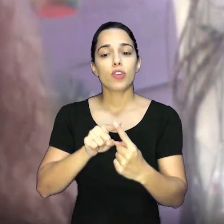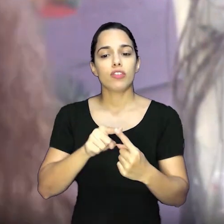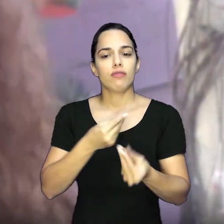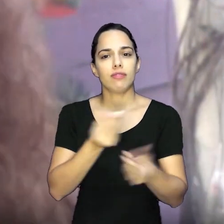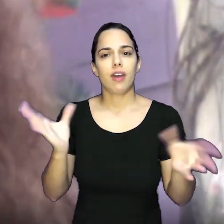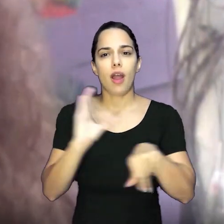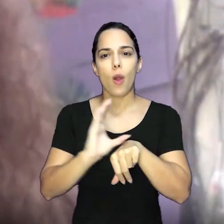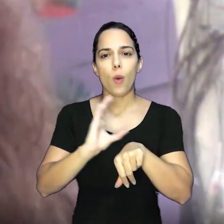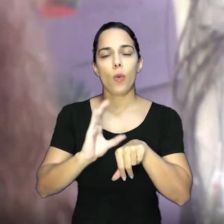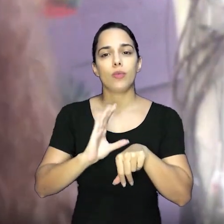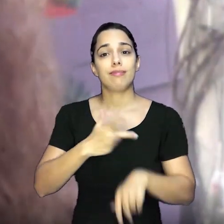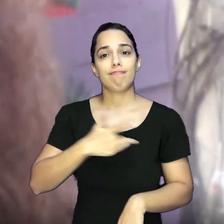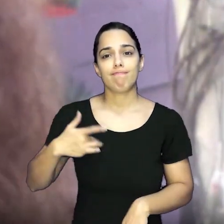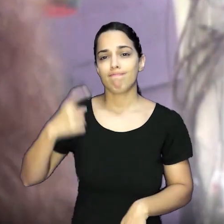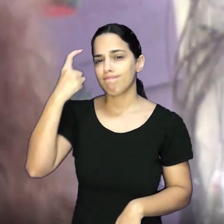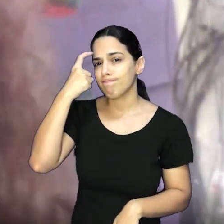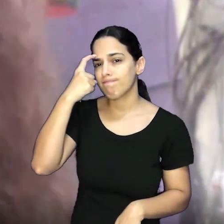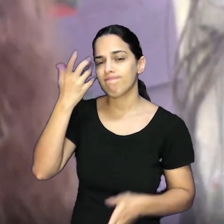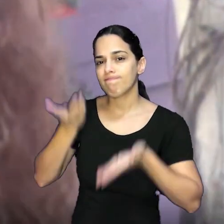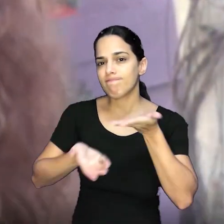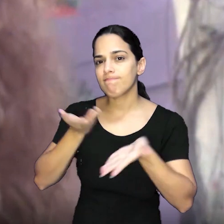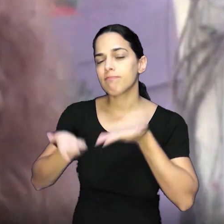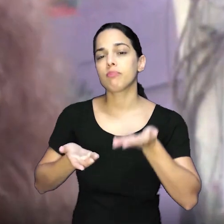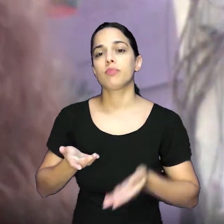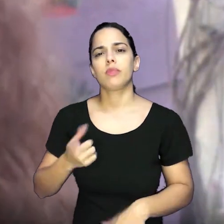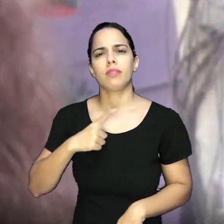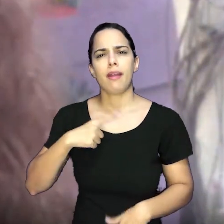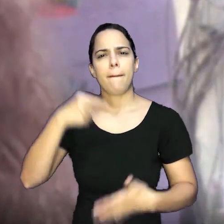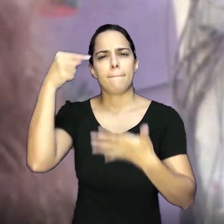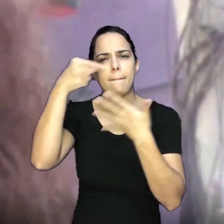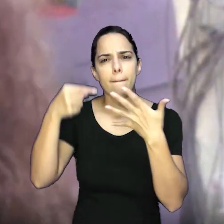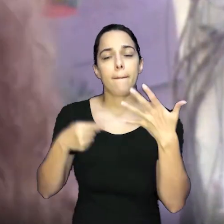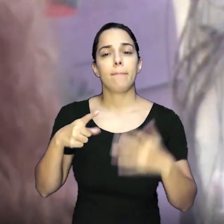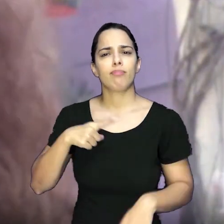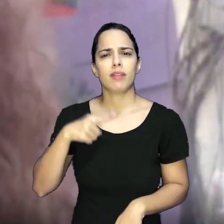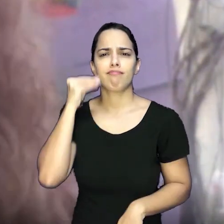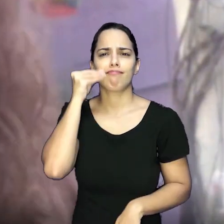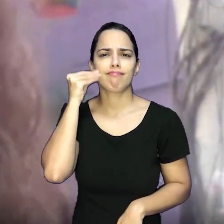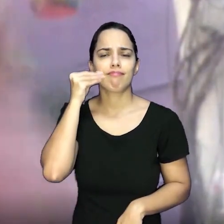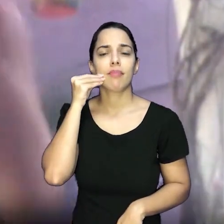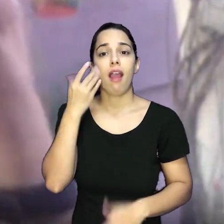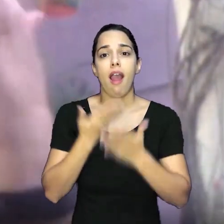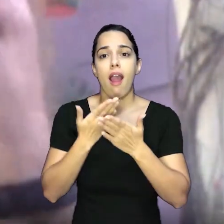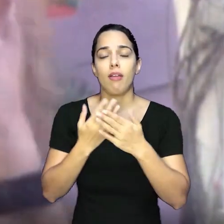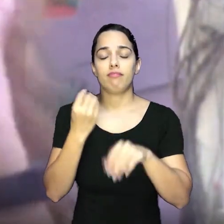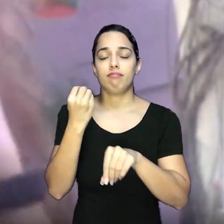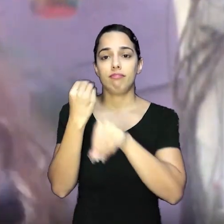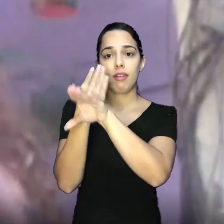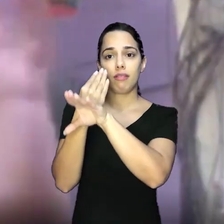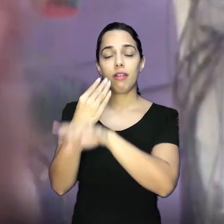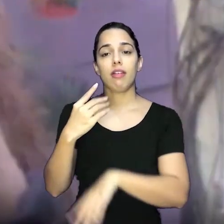abordar no curso a questão da saúde mental em vários aspectos. Inclusive com algumas vivências, algumas aulas são